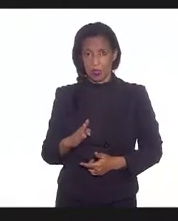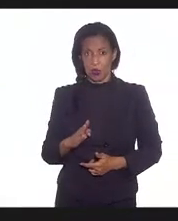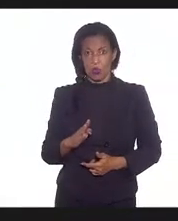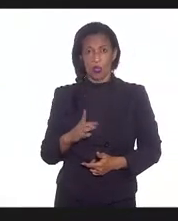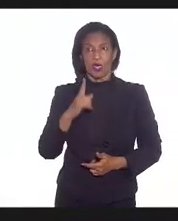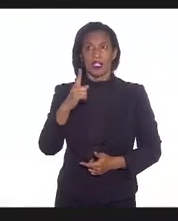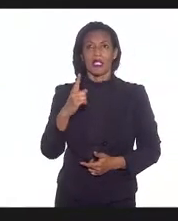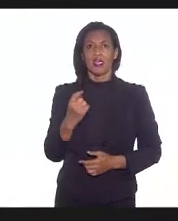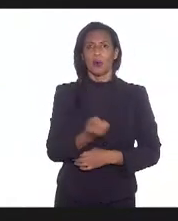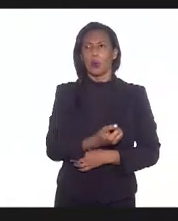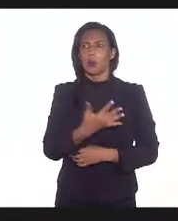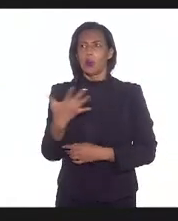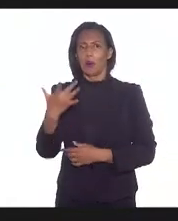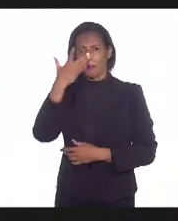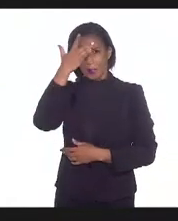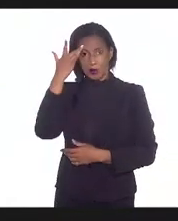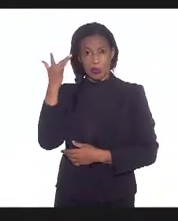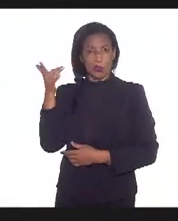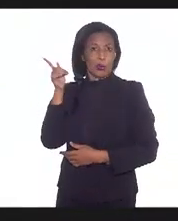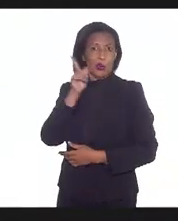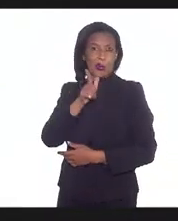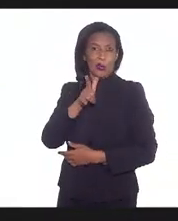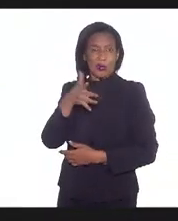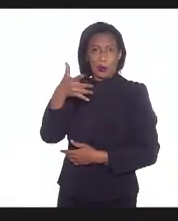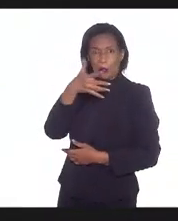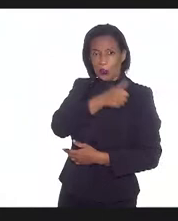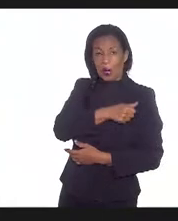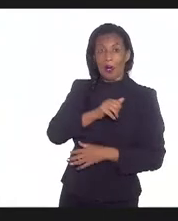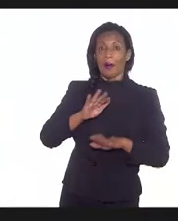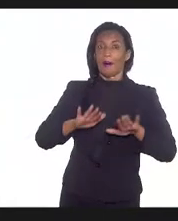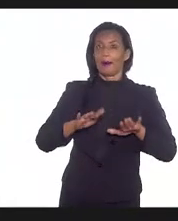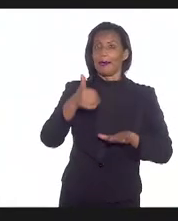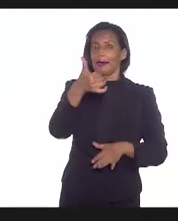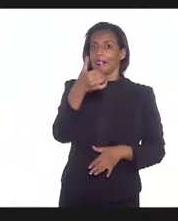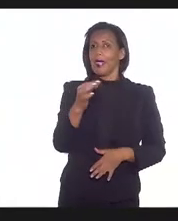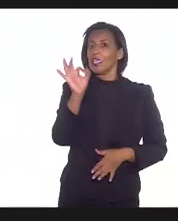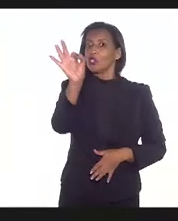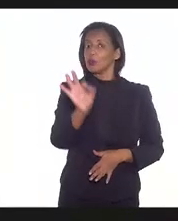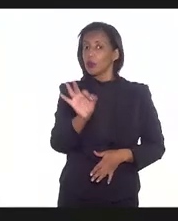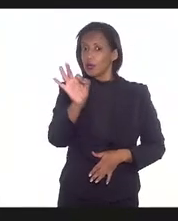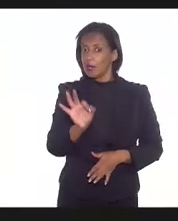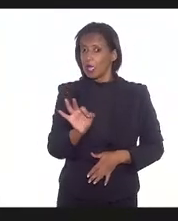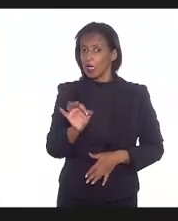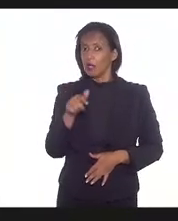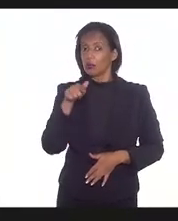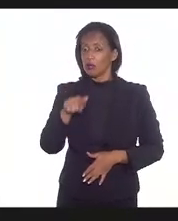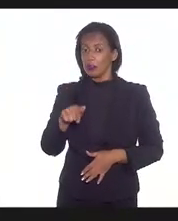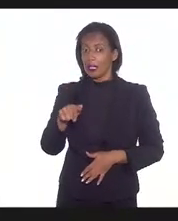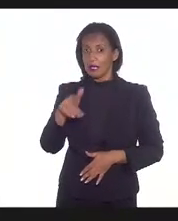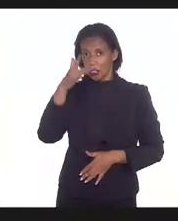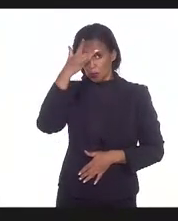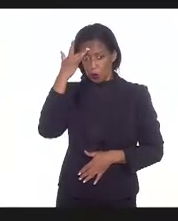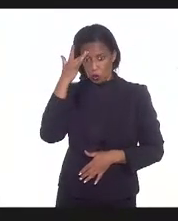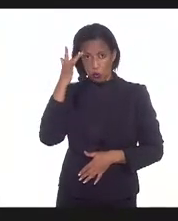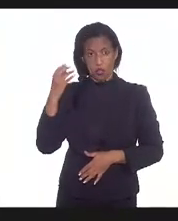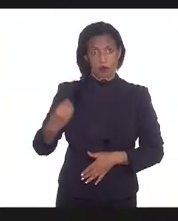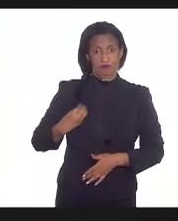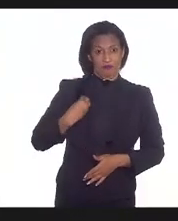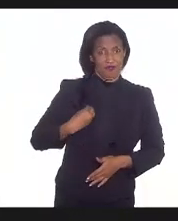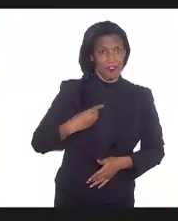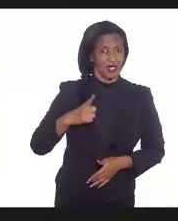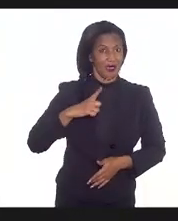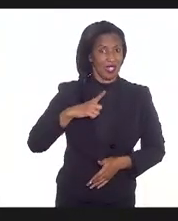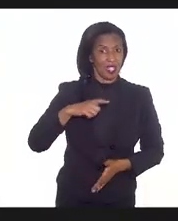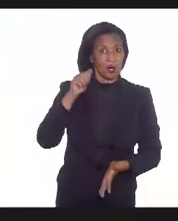é mentira. Pelo menos 10% desses recuperados são pessoas com sequelas, algum com sequelas